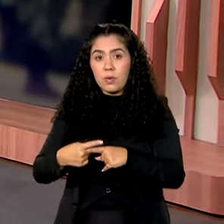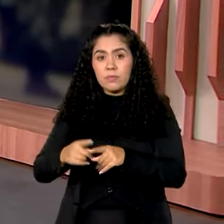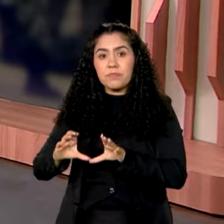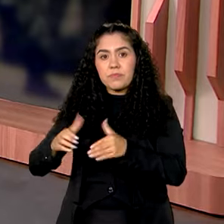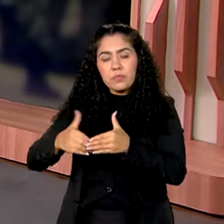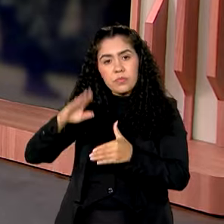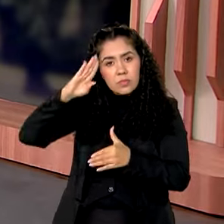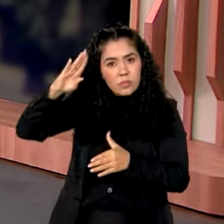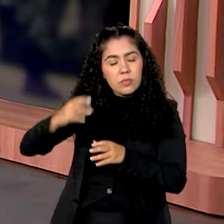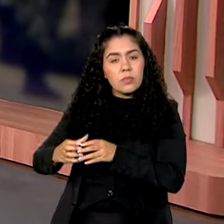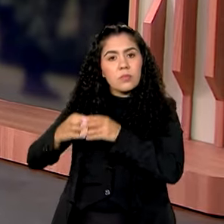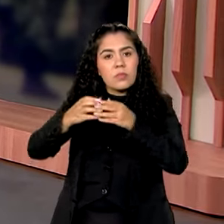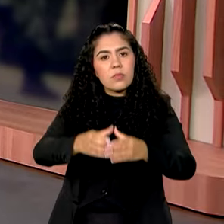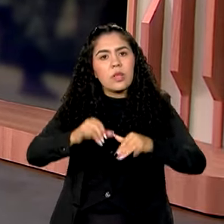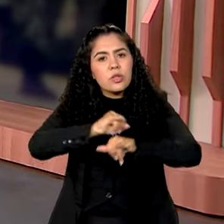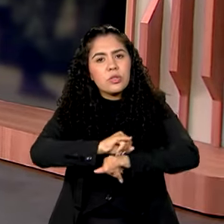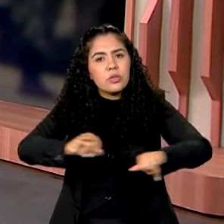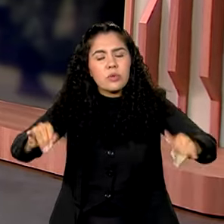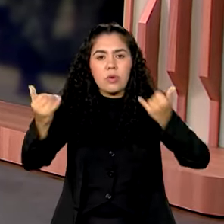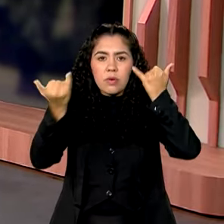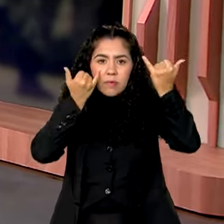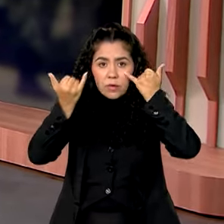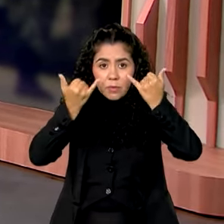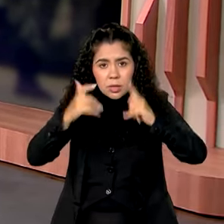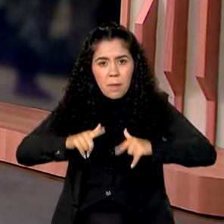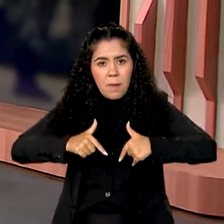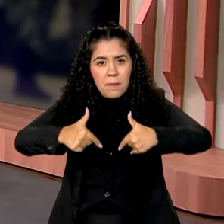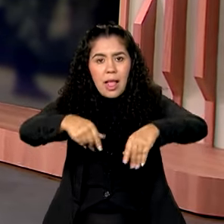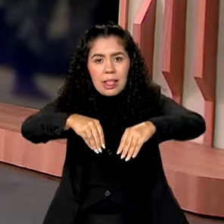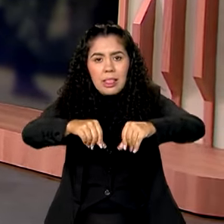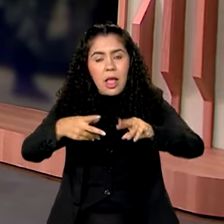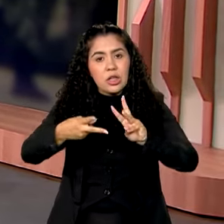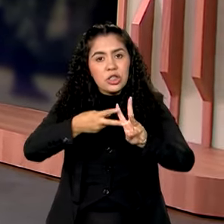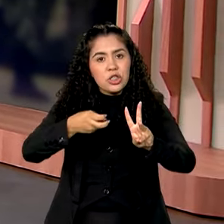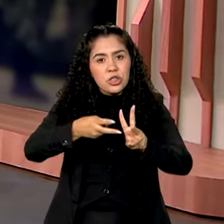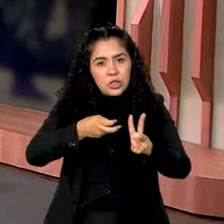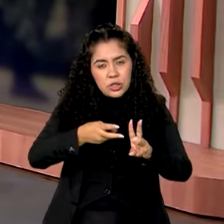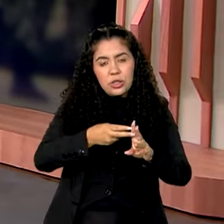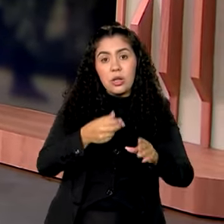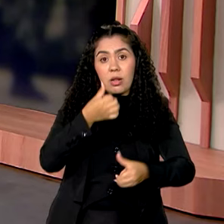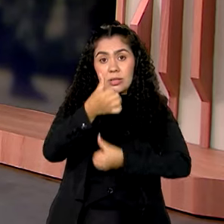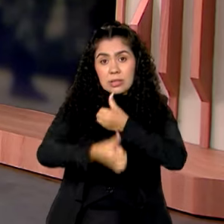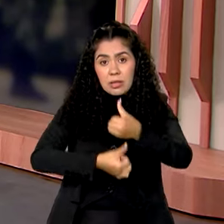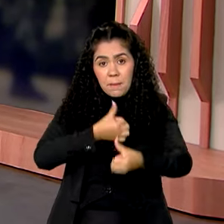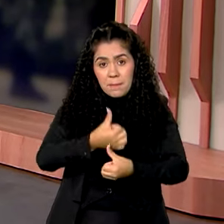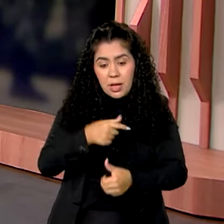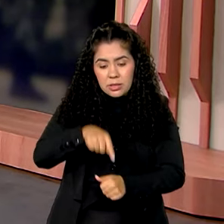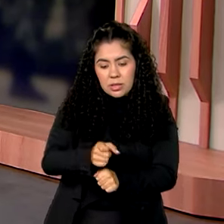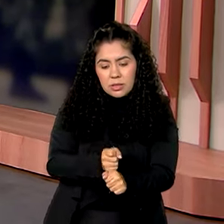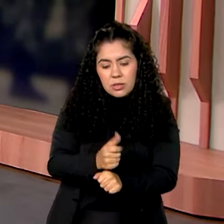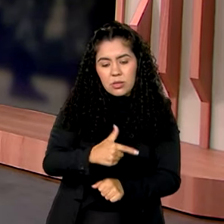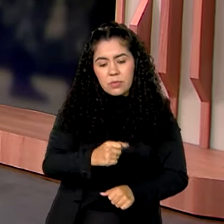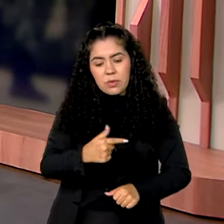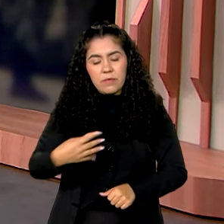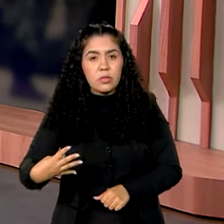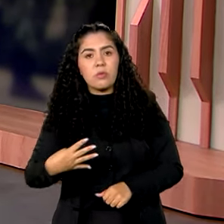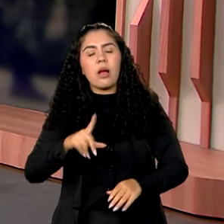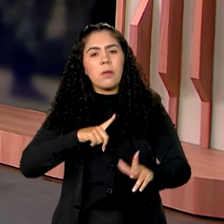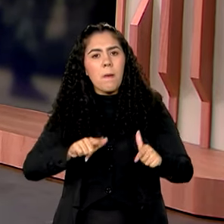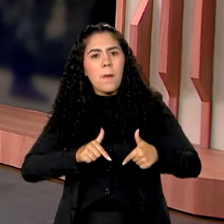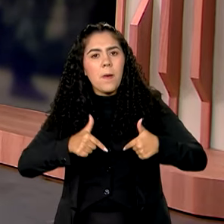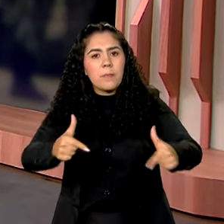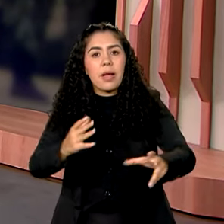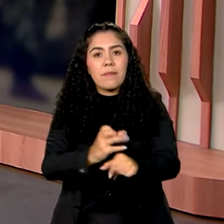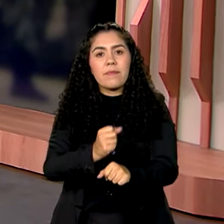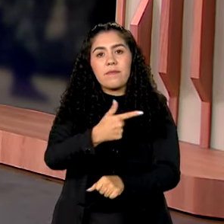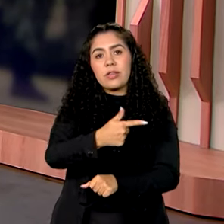divulgou um balanço sobre a atuação em terras indígenas no primeiro semestre deste ano. Foram feitas operações em 21